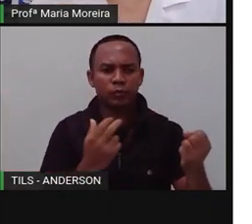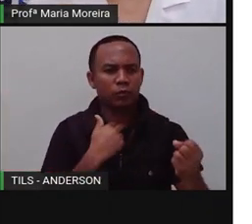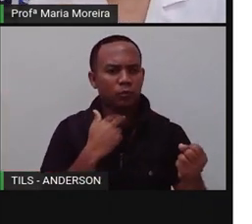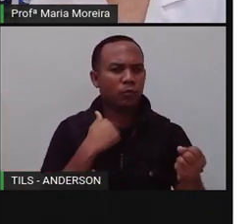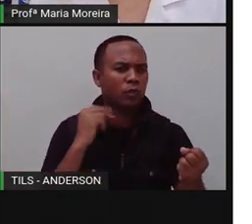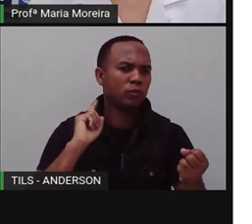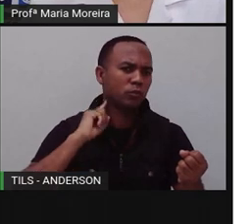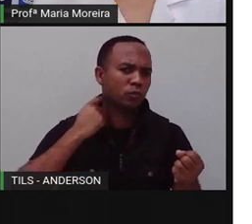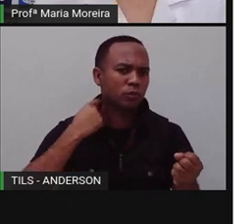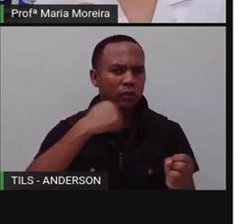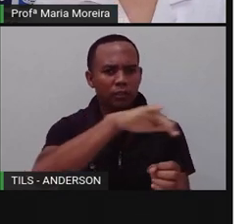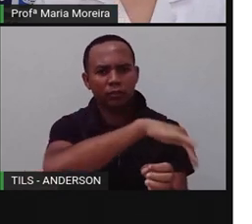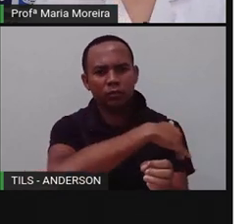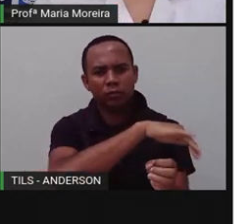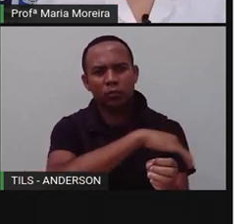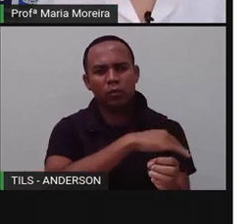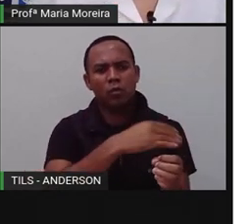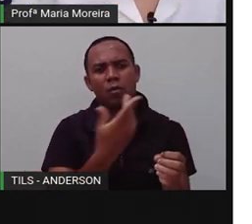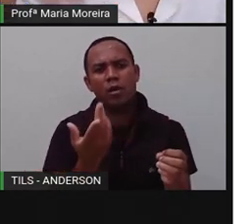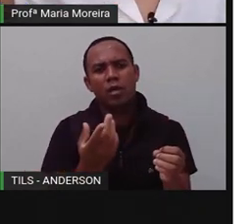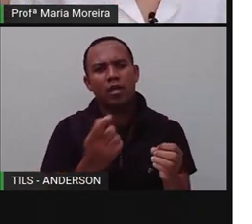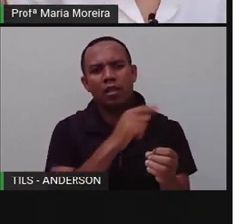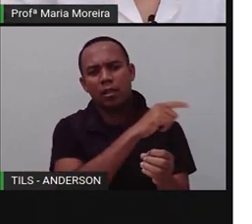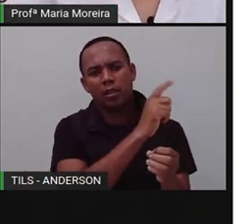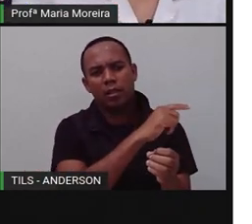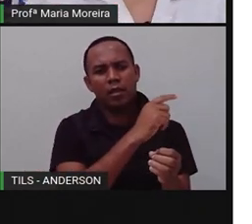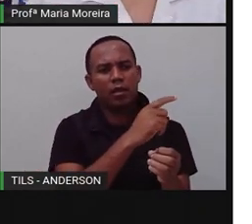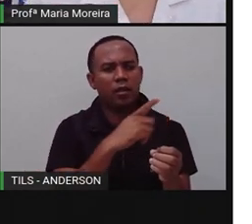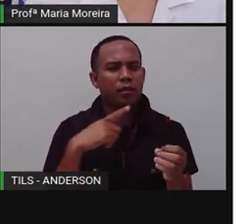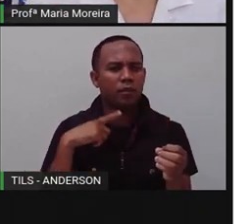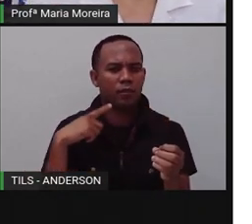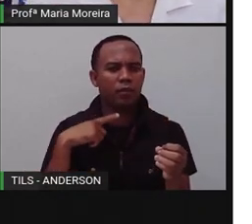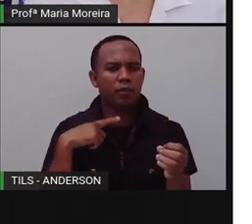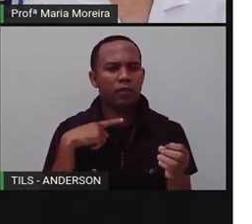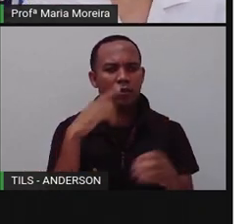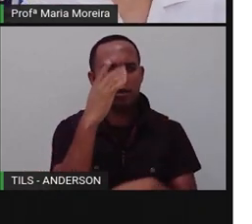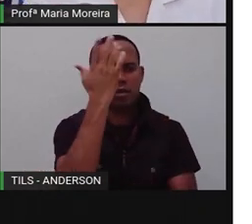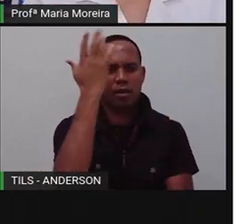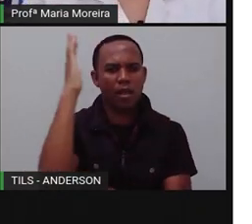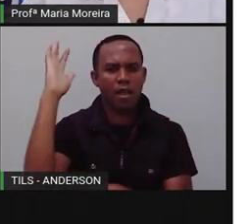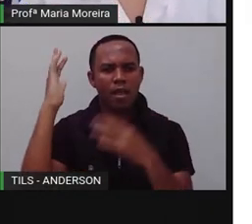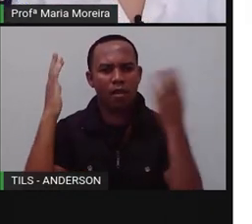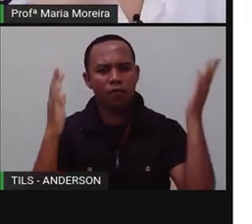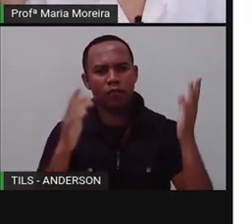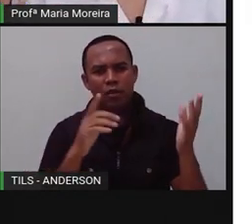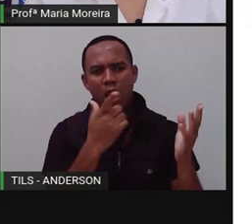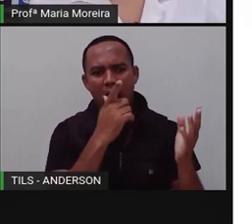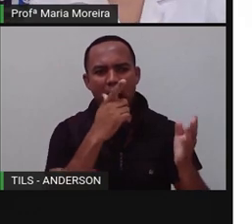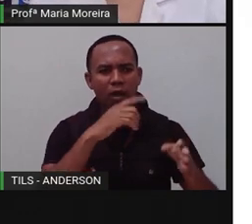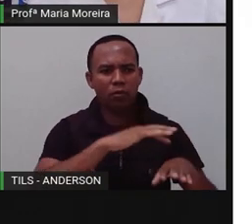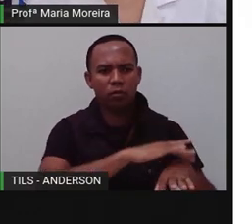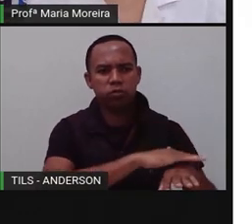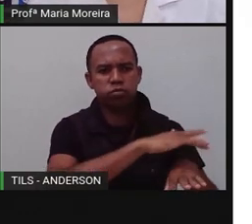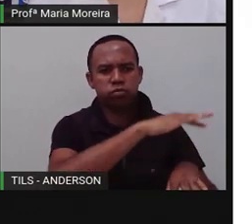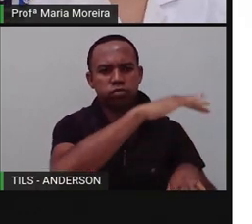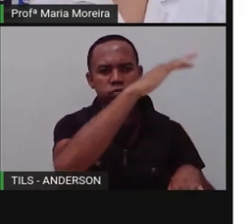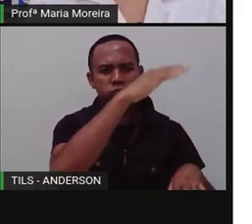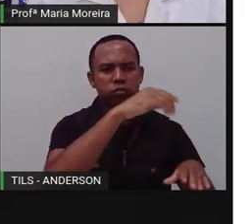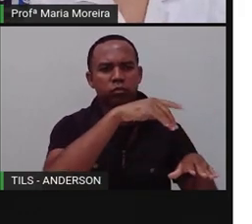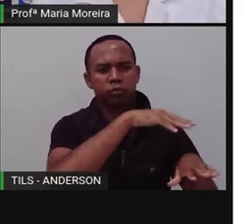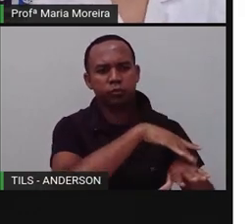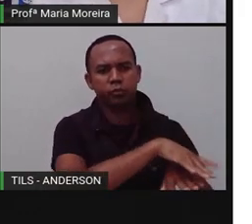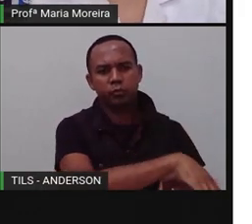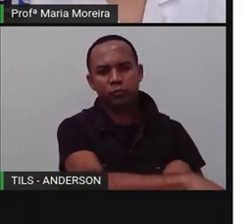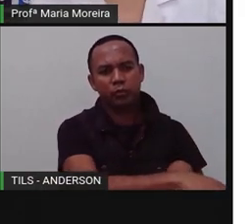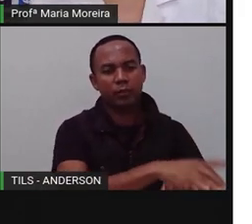Eu jogo próximo a um bueiro. Esse bueiro vai levar para uma estação de tratamento. Ou vai cair um riacho.